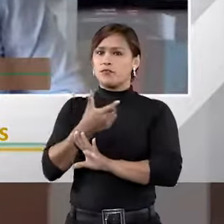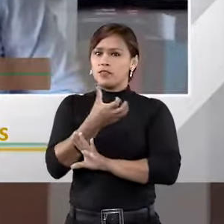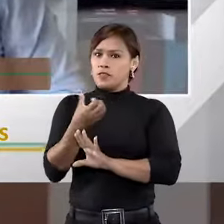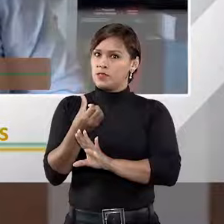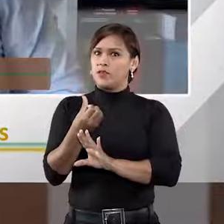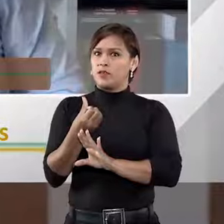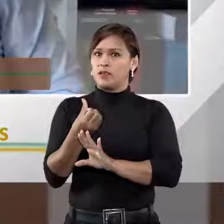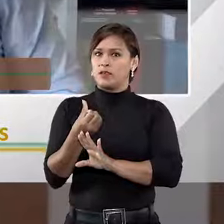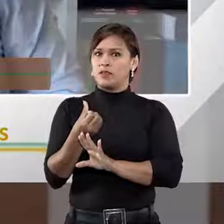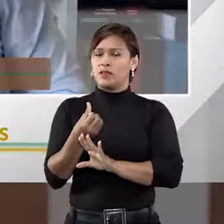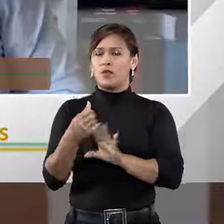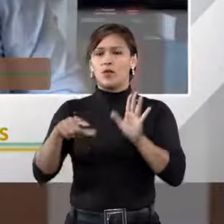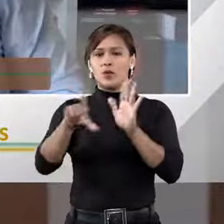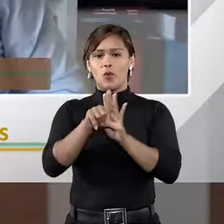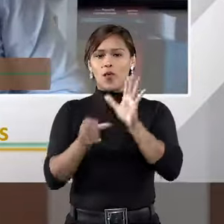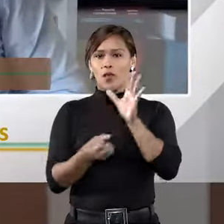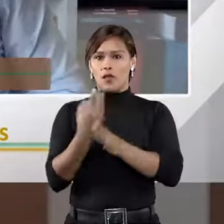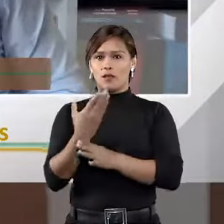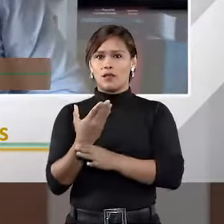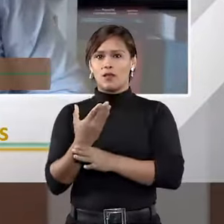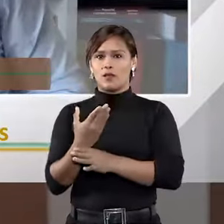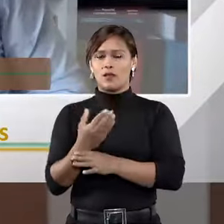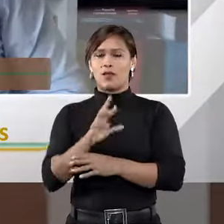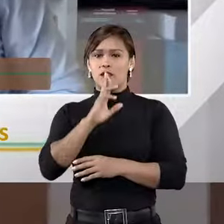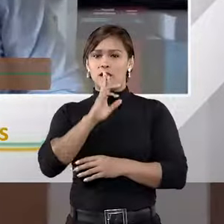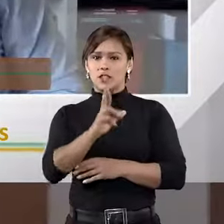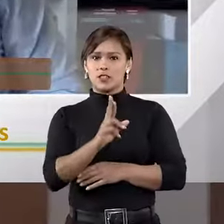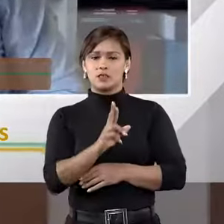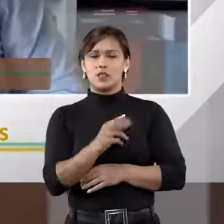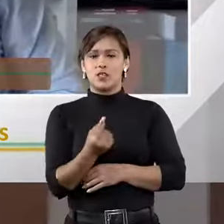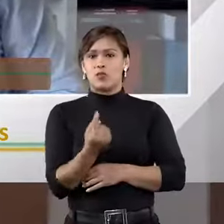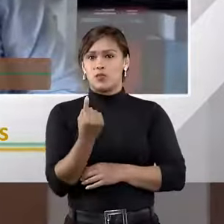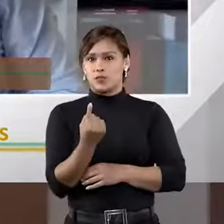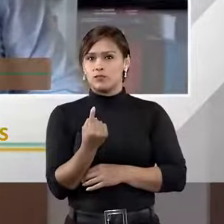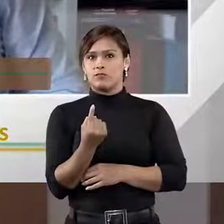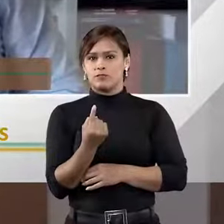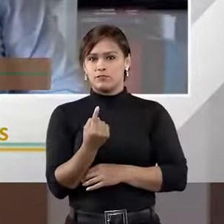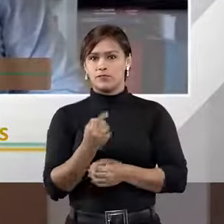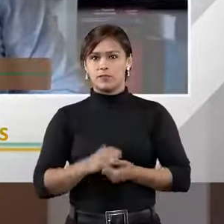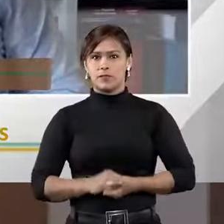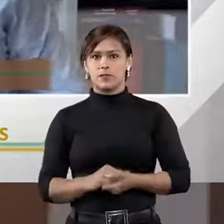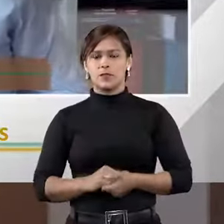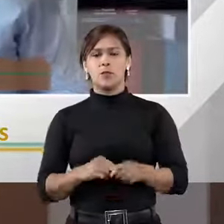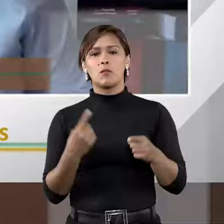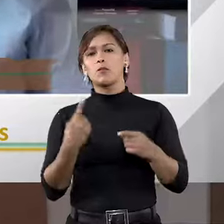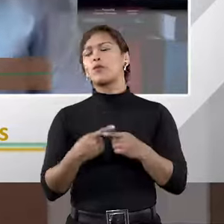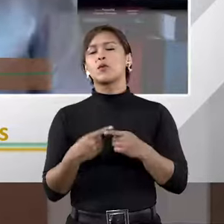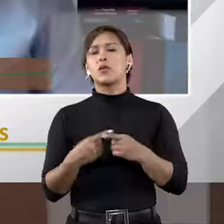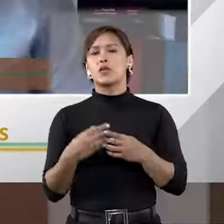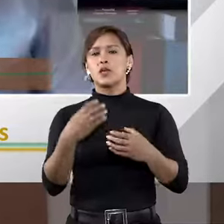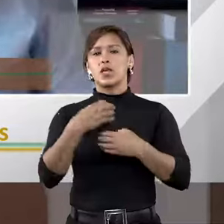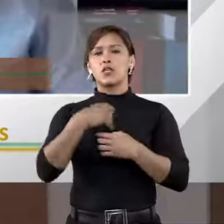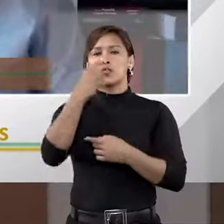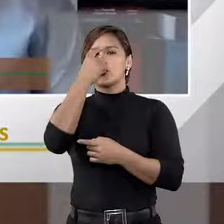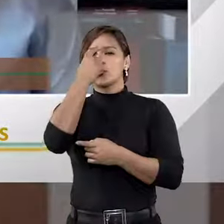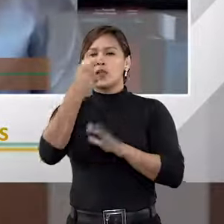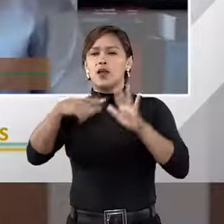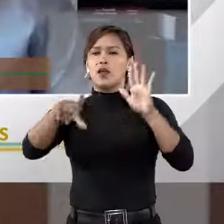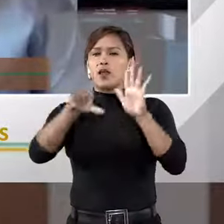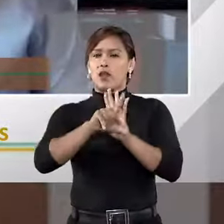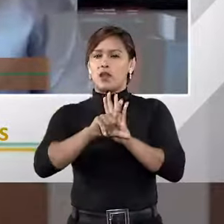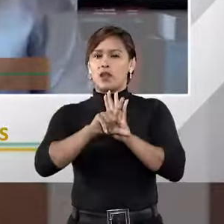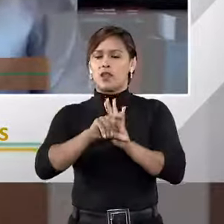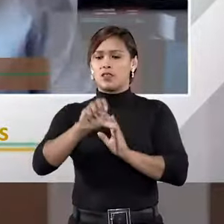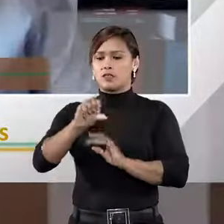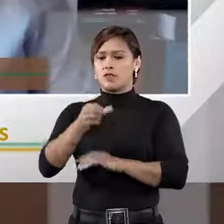atrás, quando a lei saiu, a resposta seria uma. Porque o modo de pensar a lei em